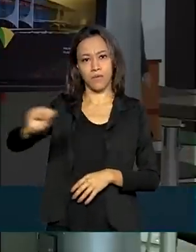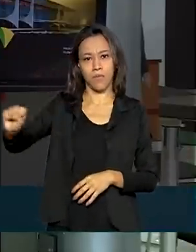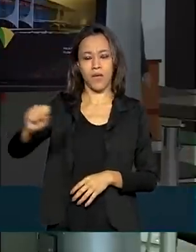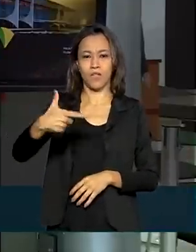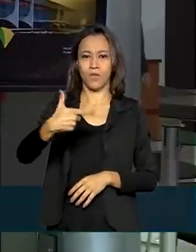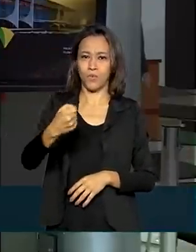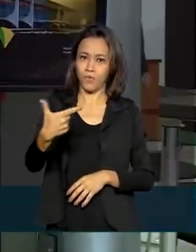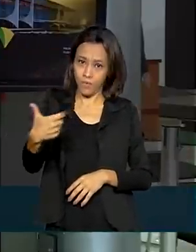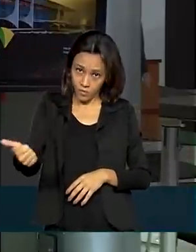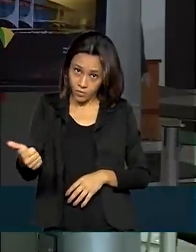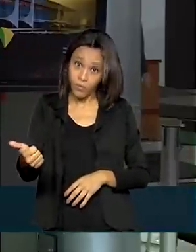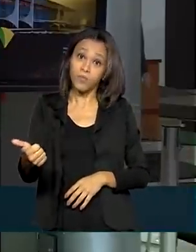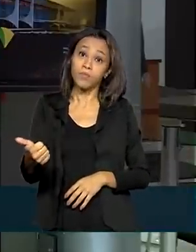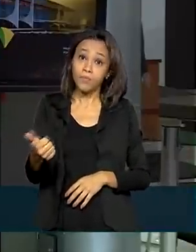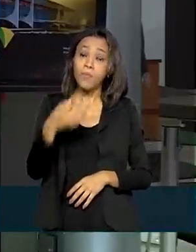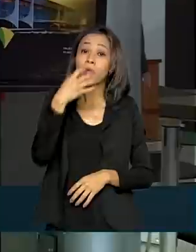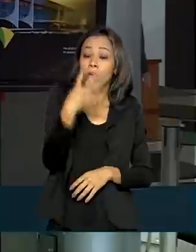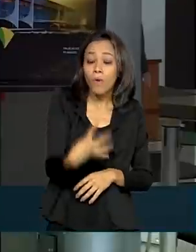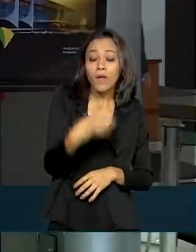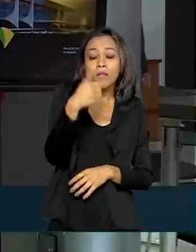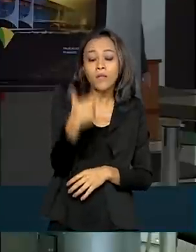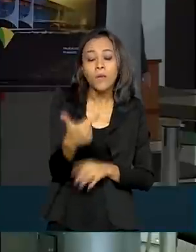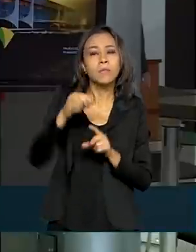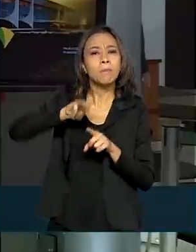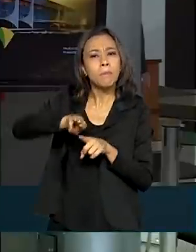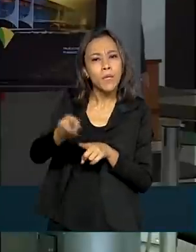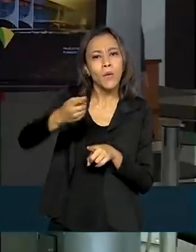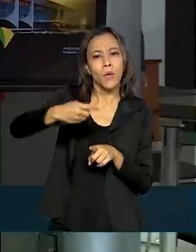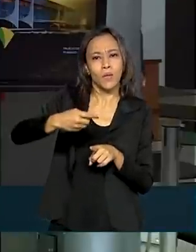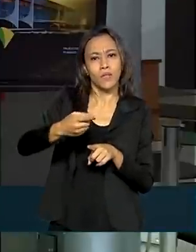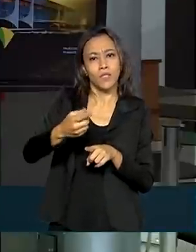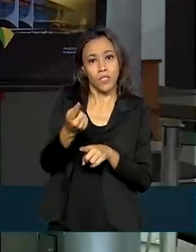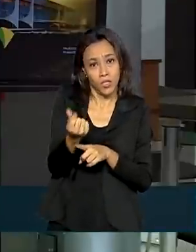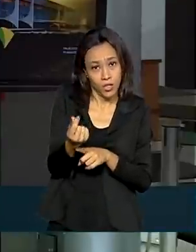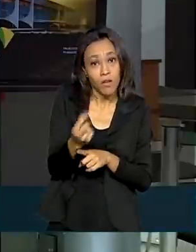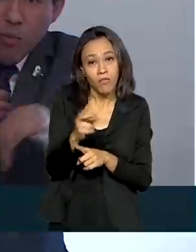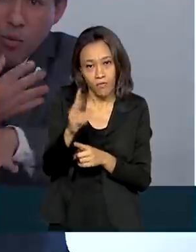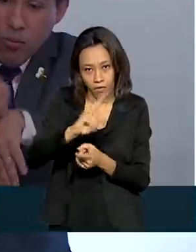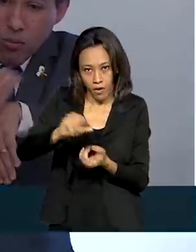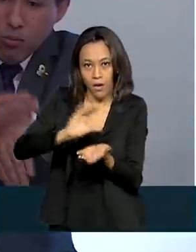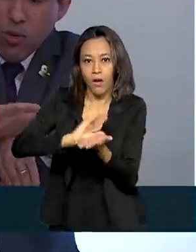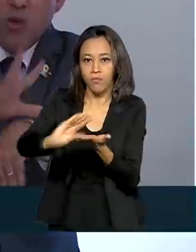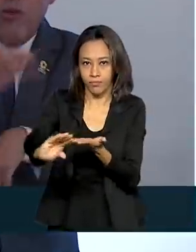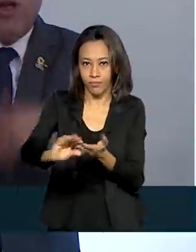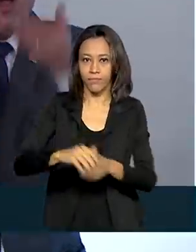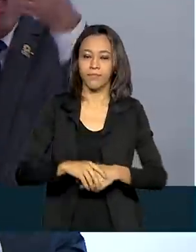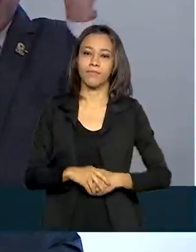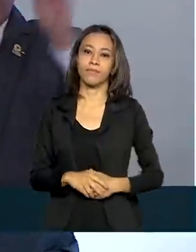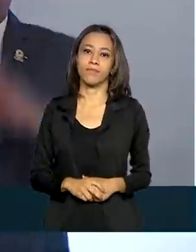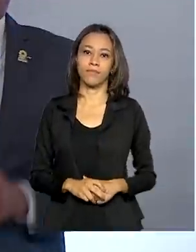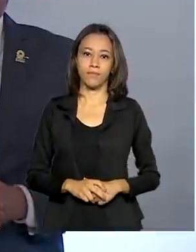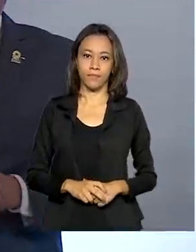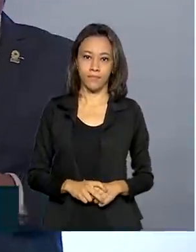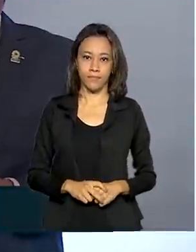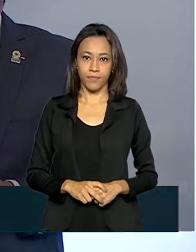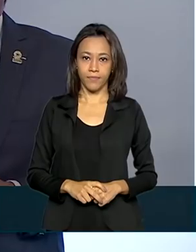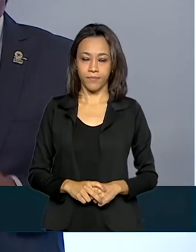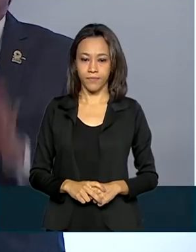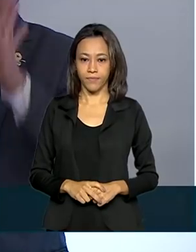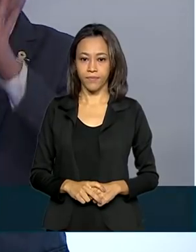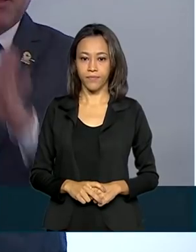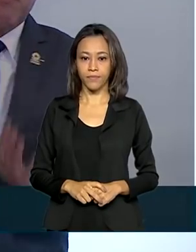2021. 42 milhões de reais serão investidos. Será o primeiro presidente de nove,